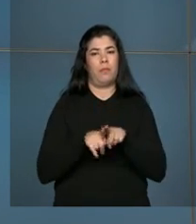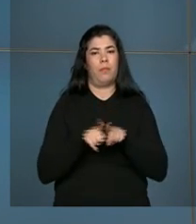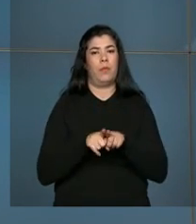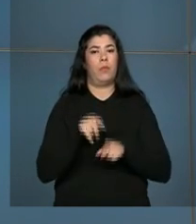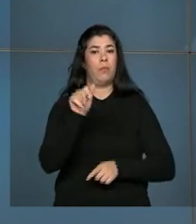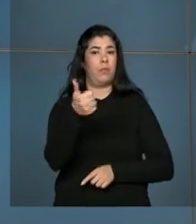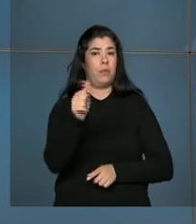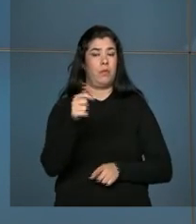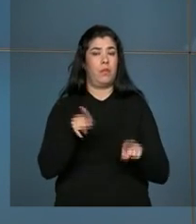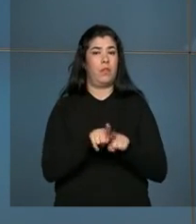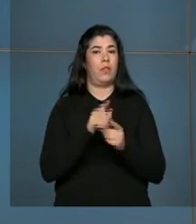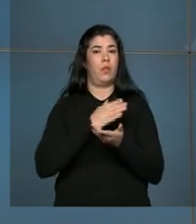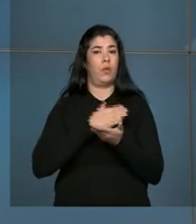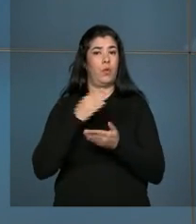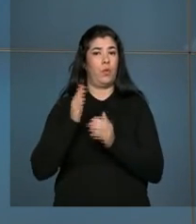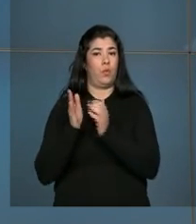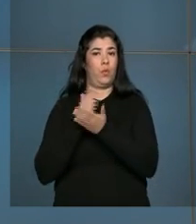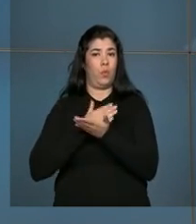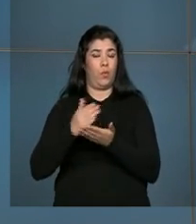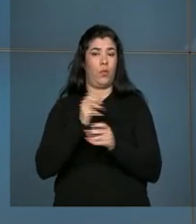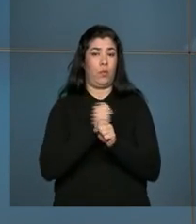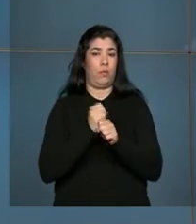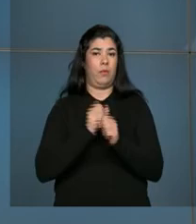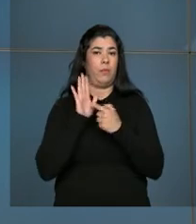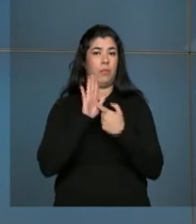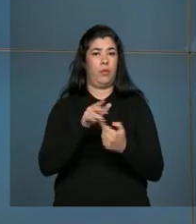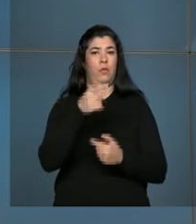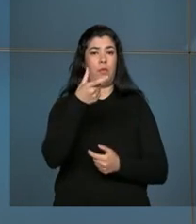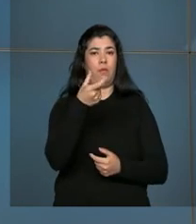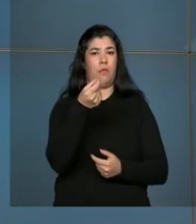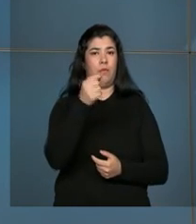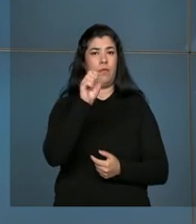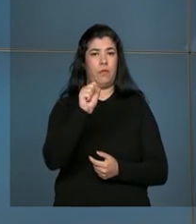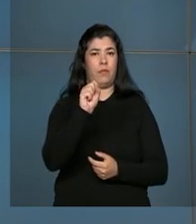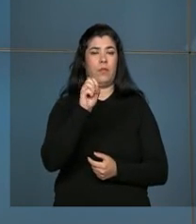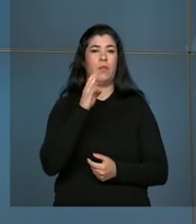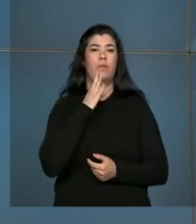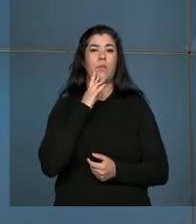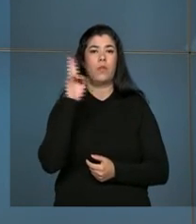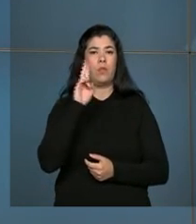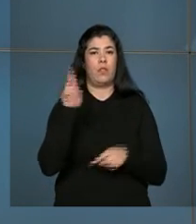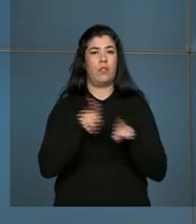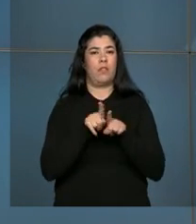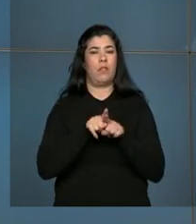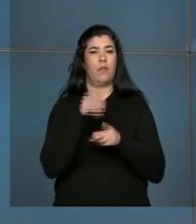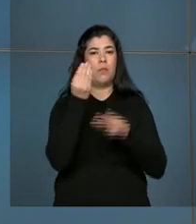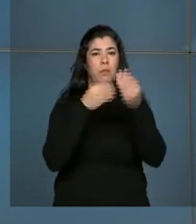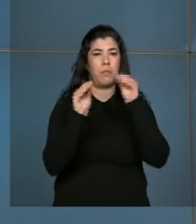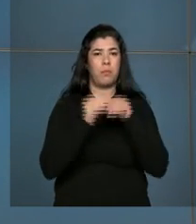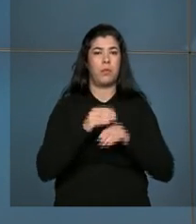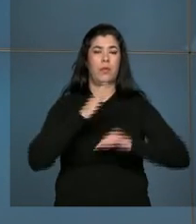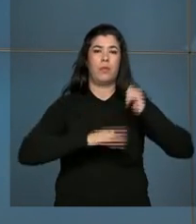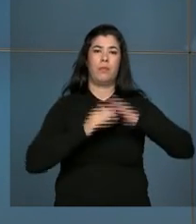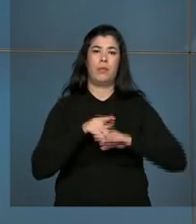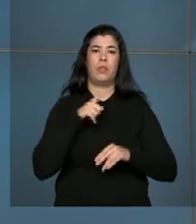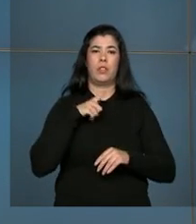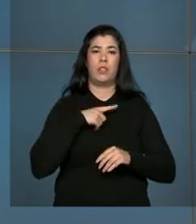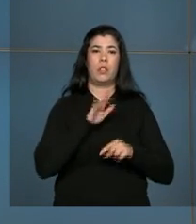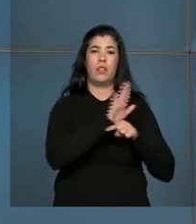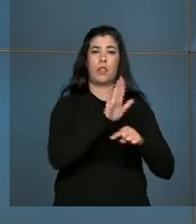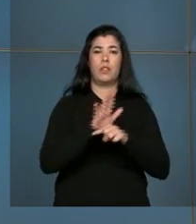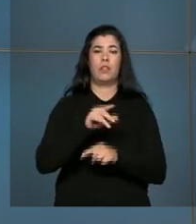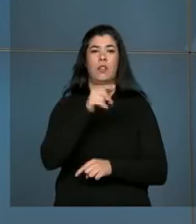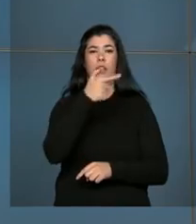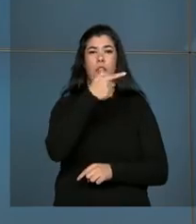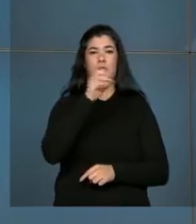Um balanço do início deste ano mostrou que 20 bilhões de reais foram aplicados nessa iniciativa, que já atendeu cerca